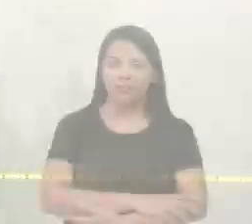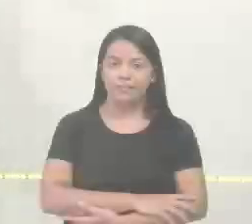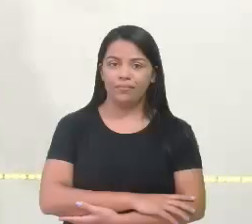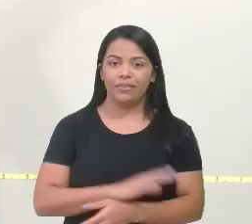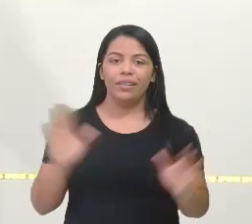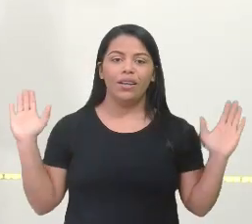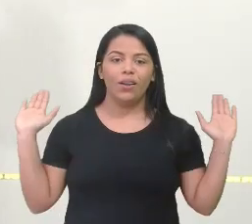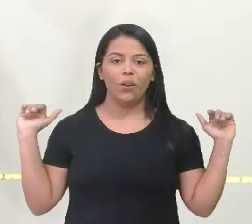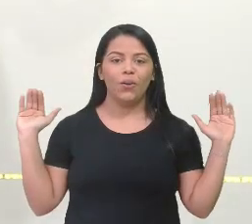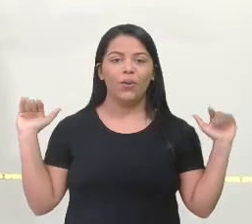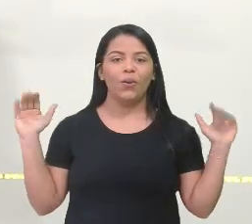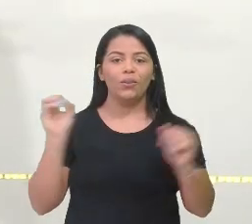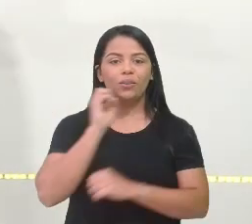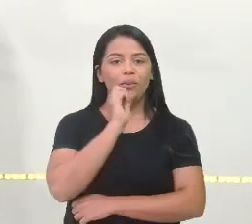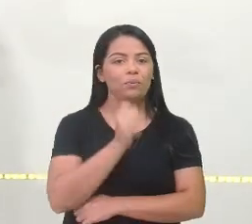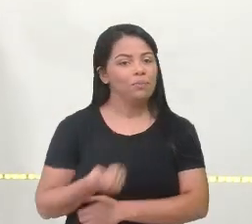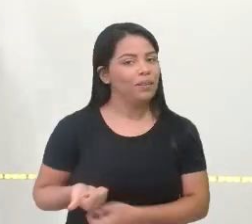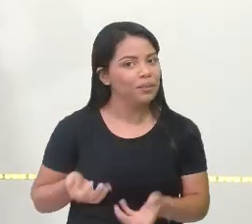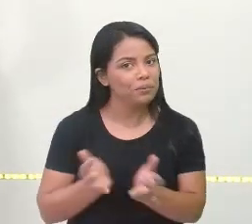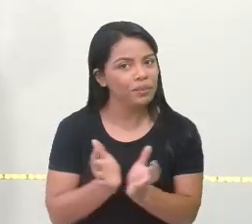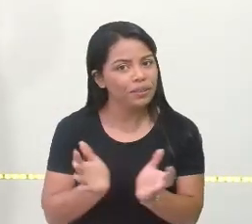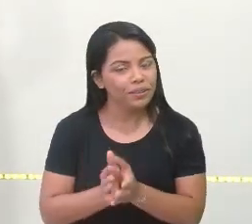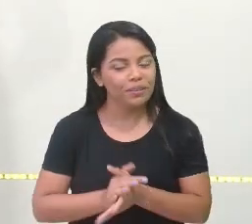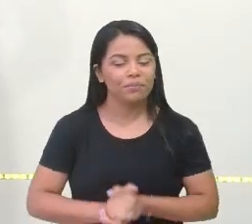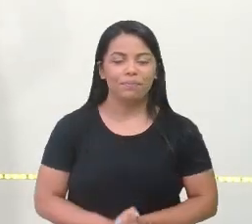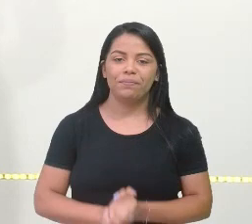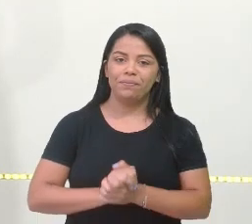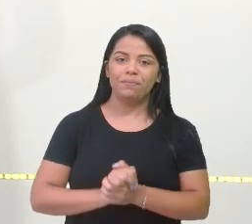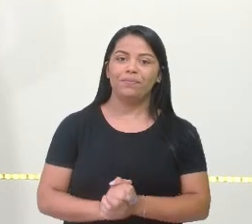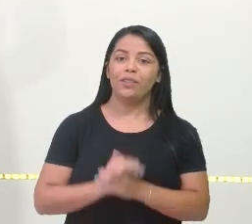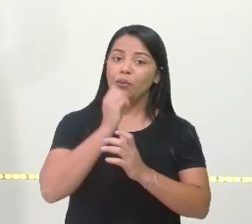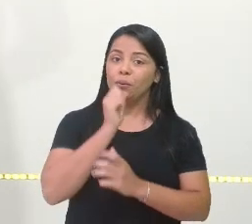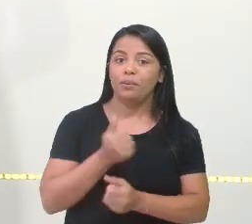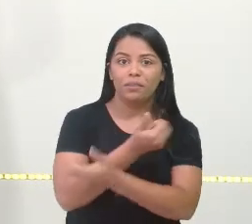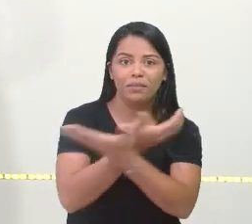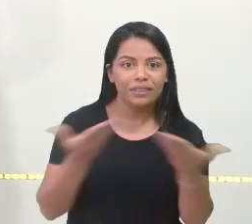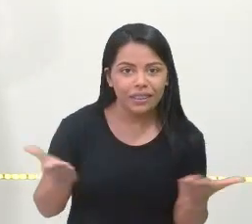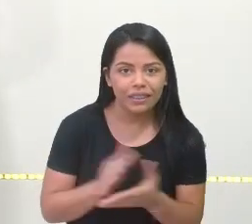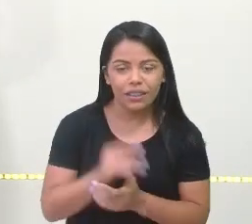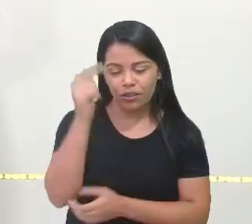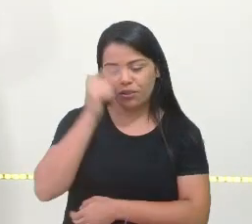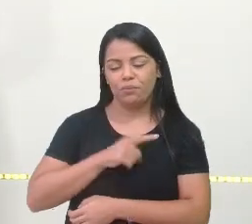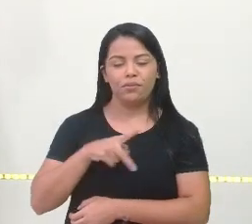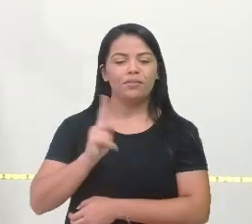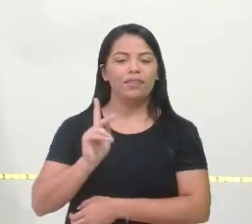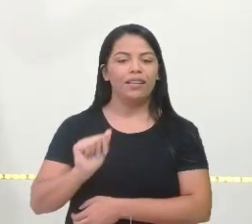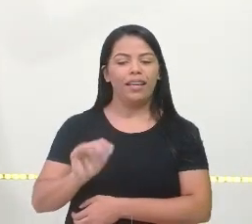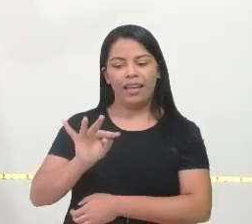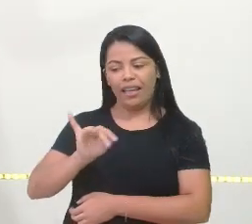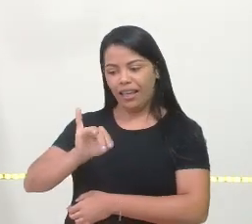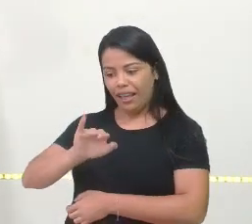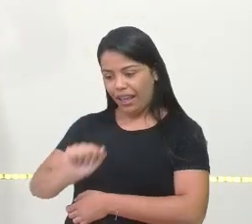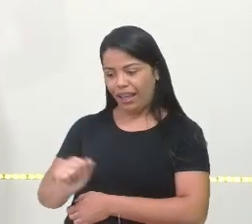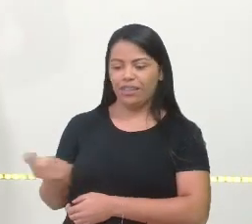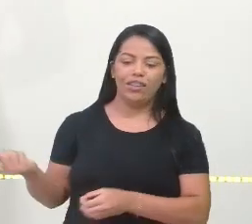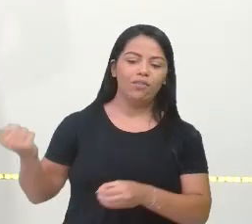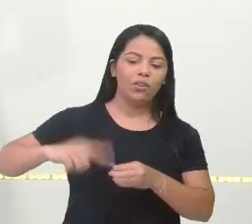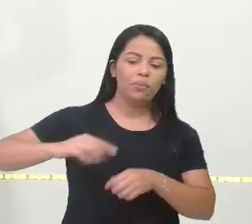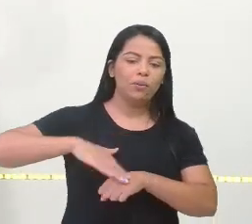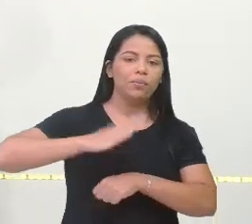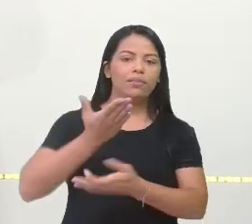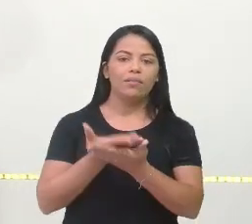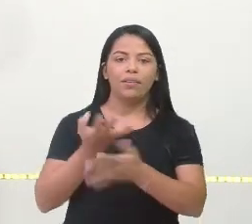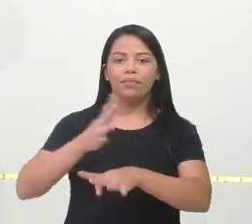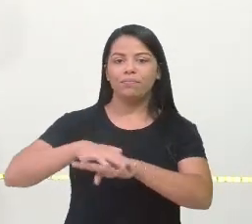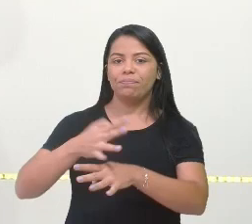Olá, tudo bom turminha? Como vocês estão? Professora Cátia Xavier, de volta para mais uma